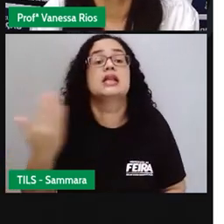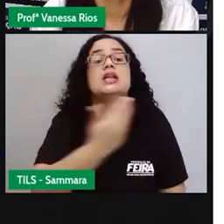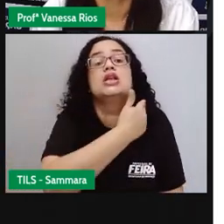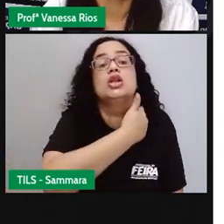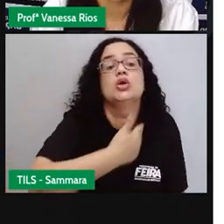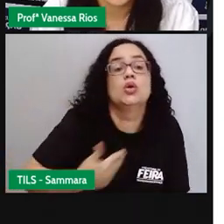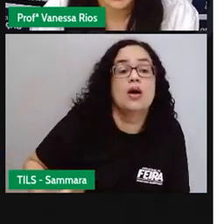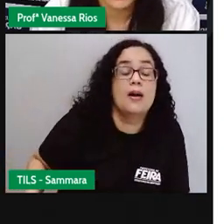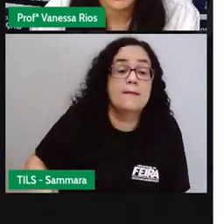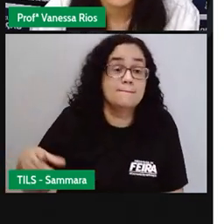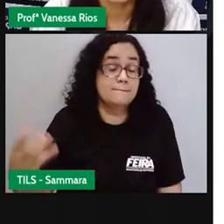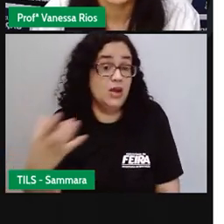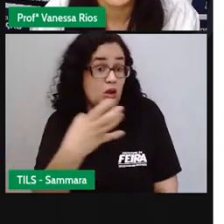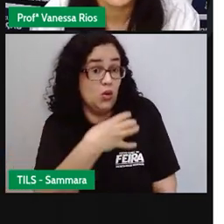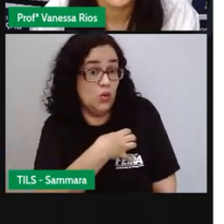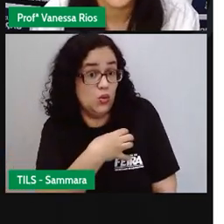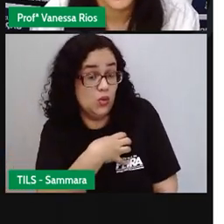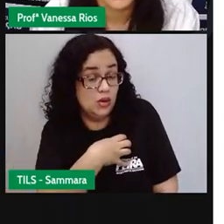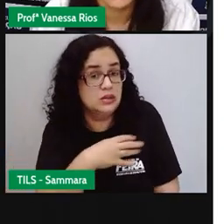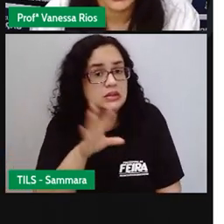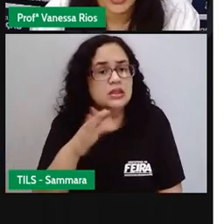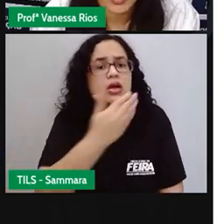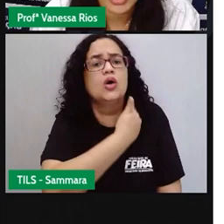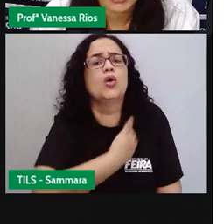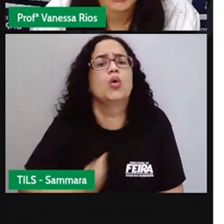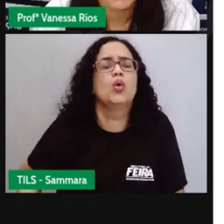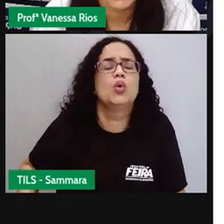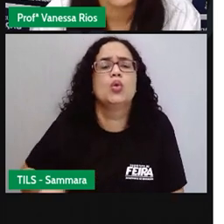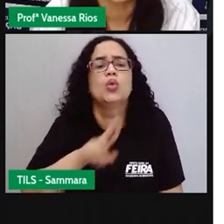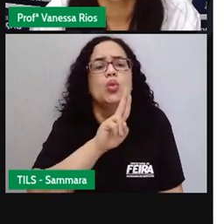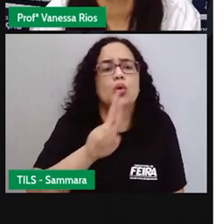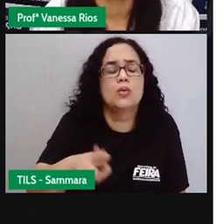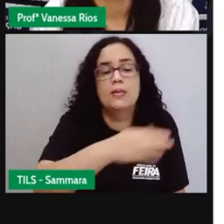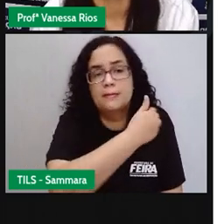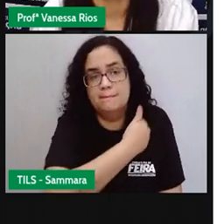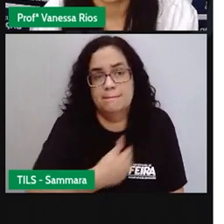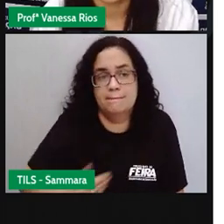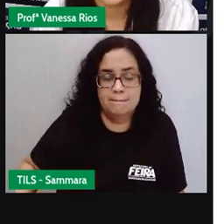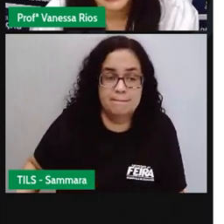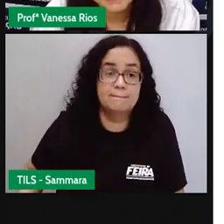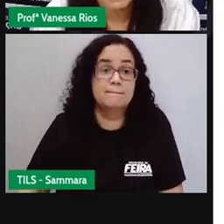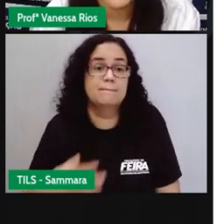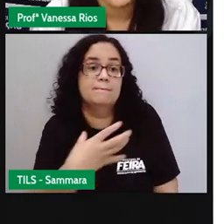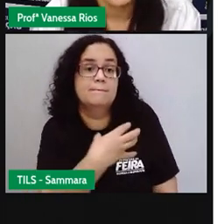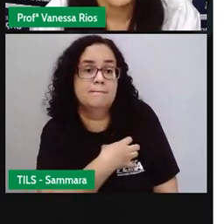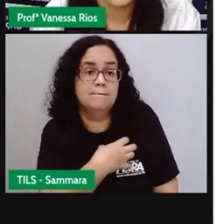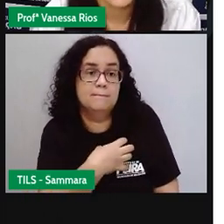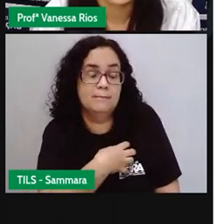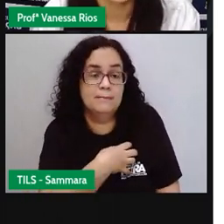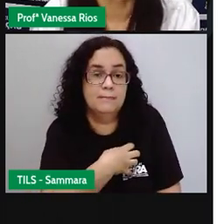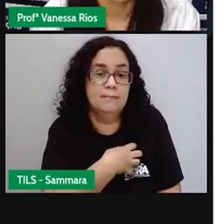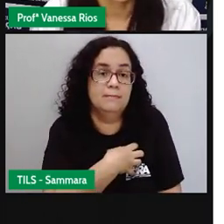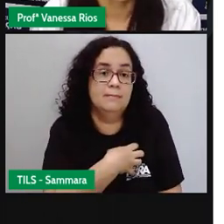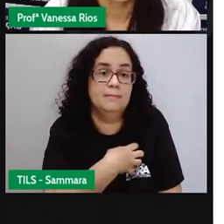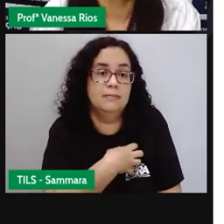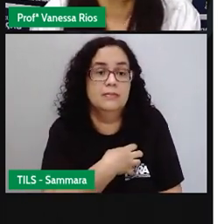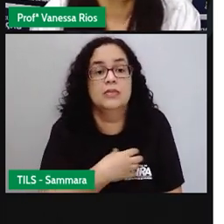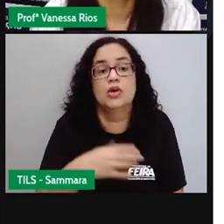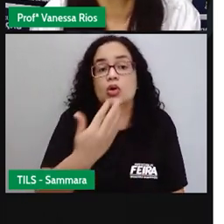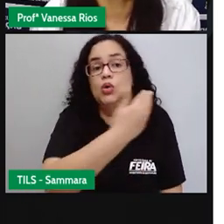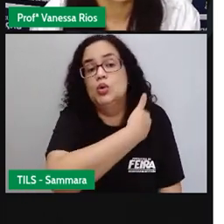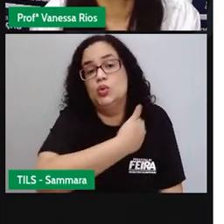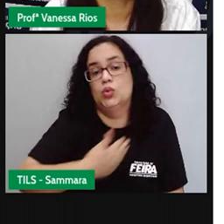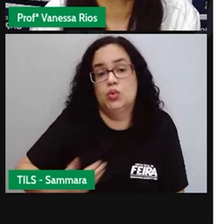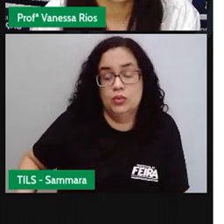governa meu estado, você sabe aí o nome do governador do estado da Bahia? Olha só, o